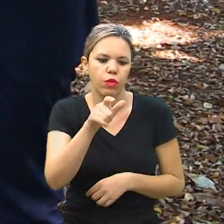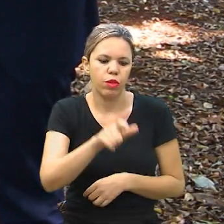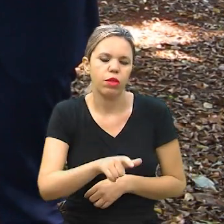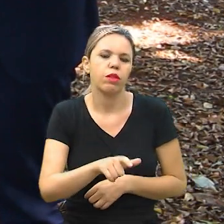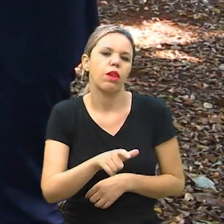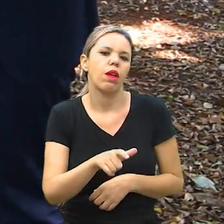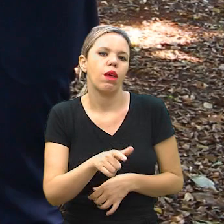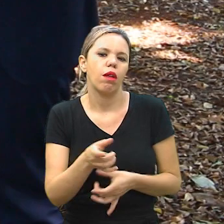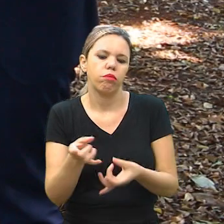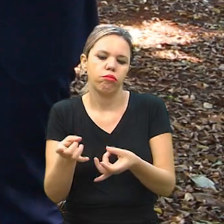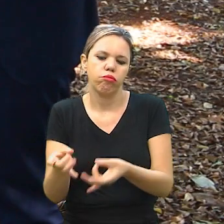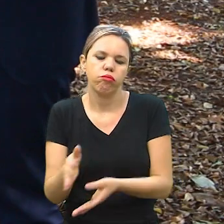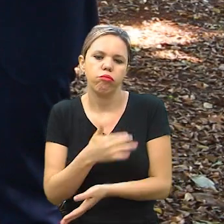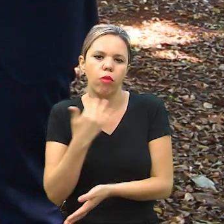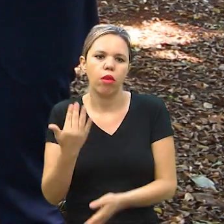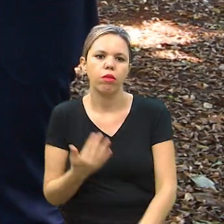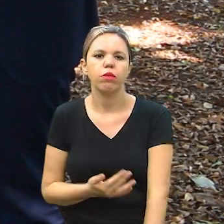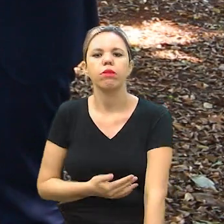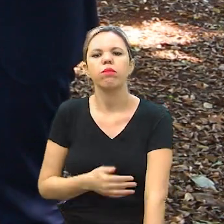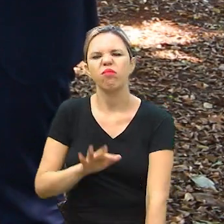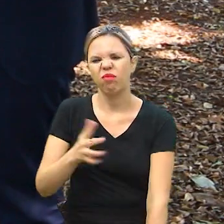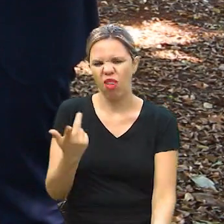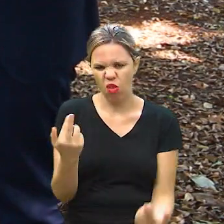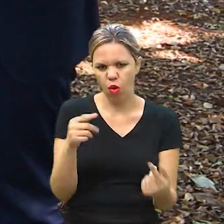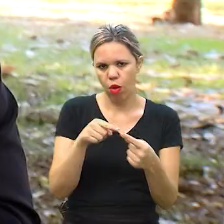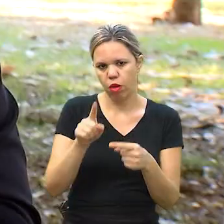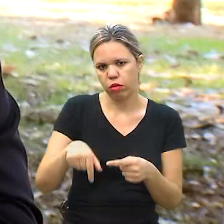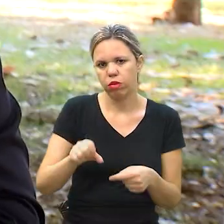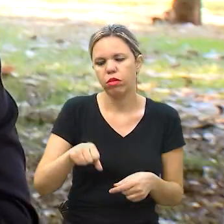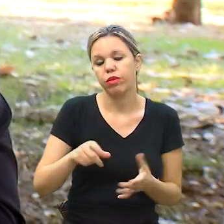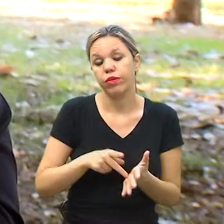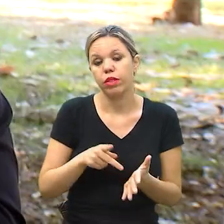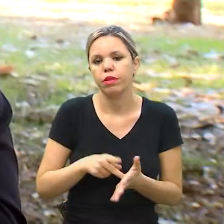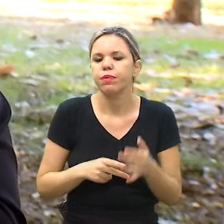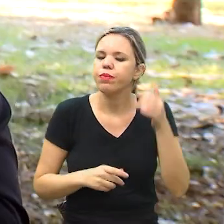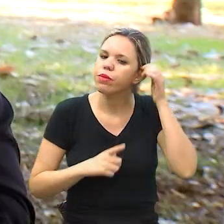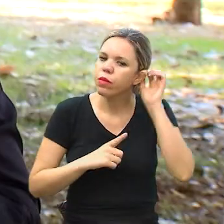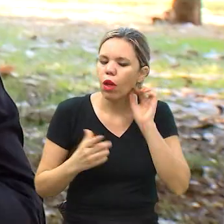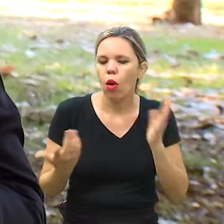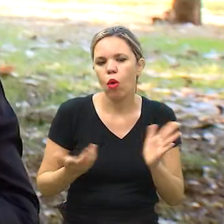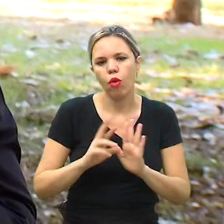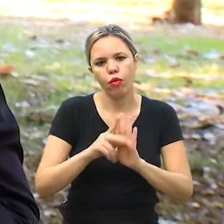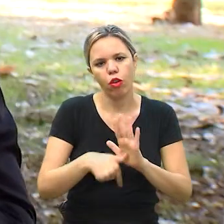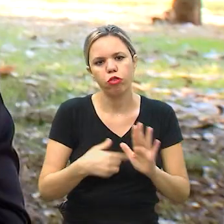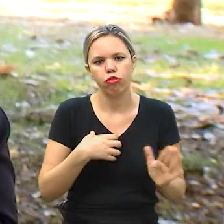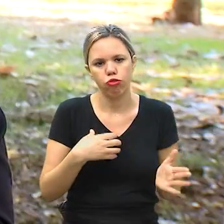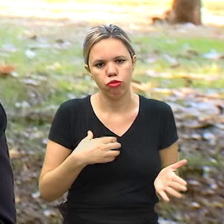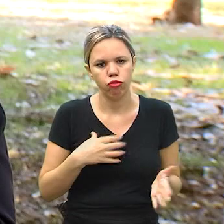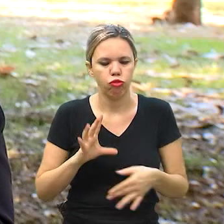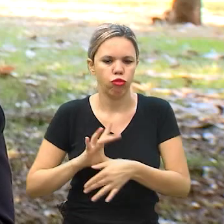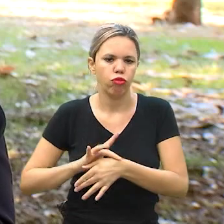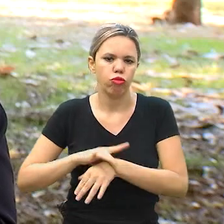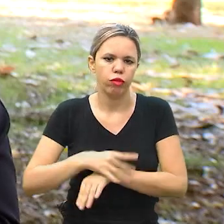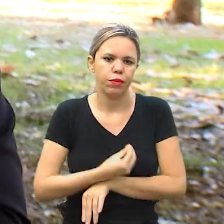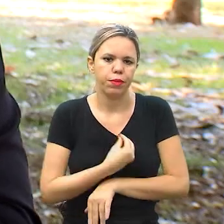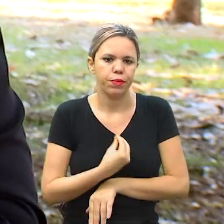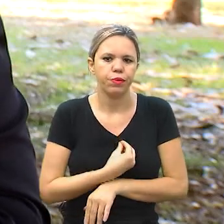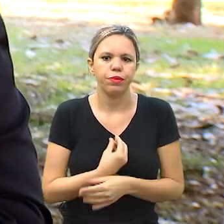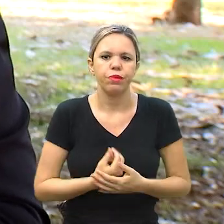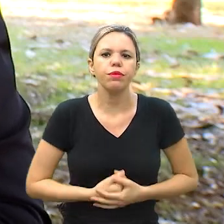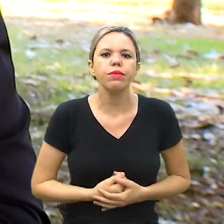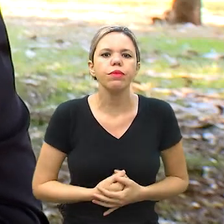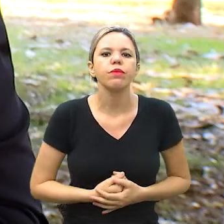seja concluída, é mais ou menos nesse sentido ou não? Perfeito. Existem hoje várias modalidades de seguro de vida, né?